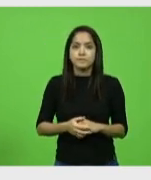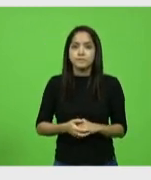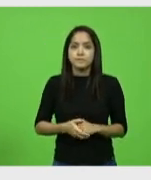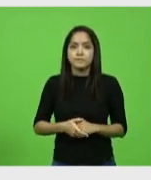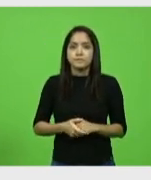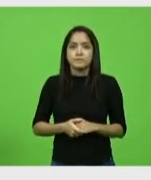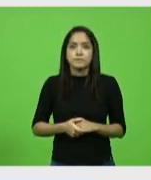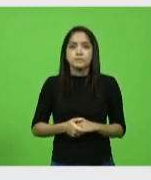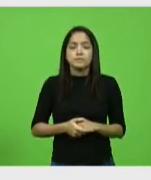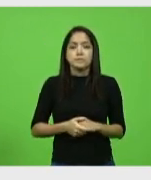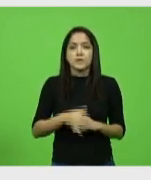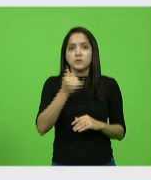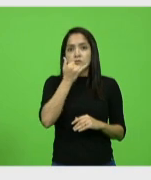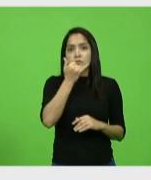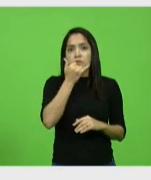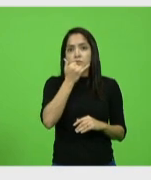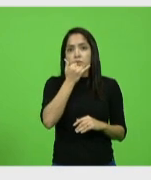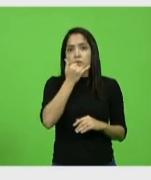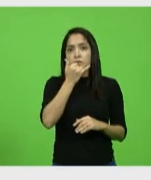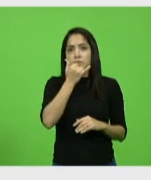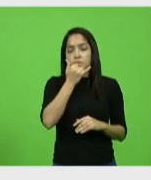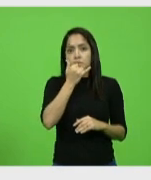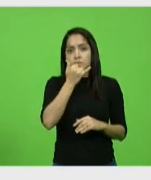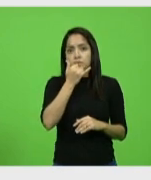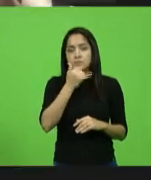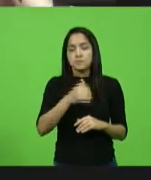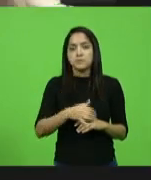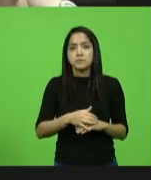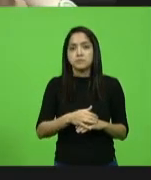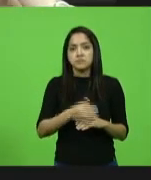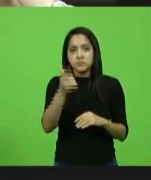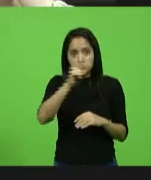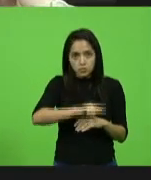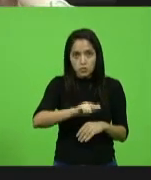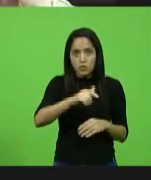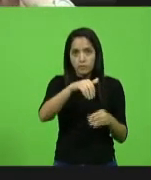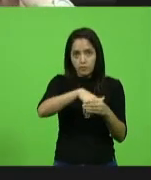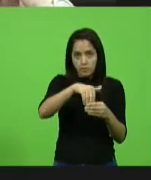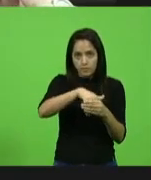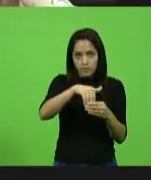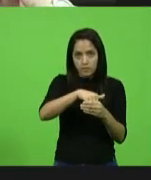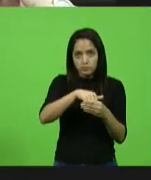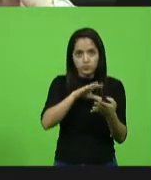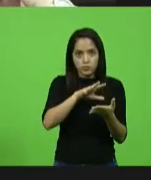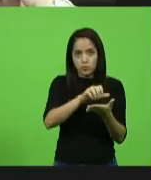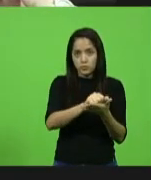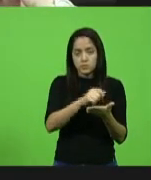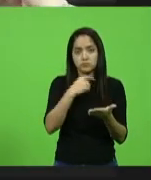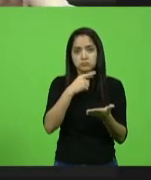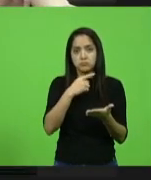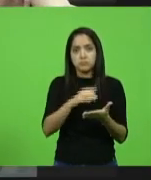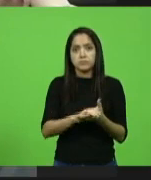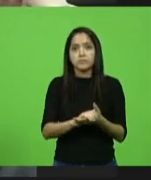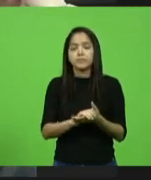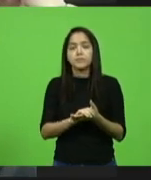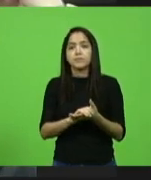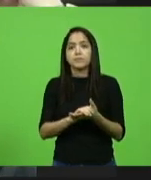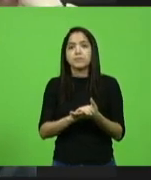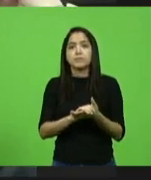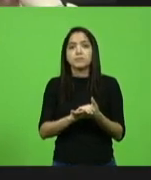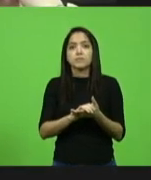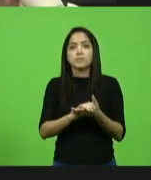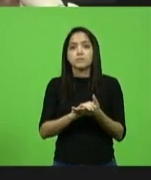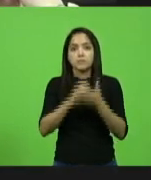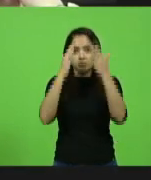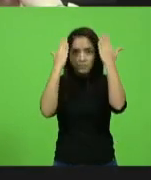Perdão, deputado, o senhor pode repetir os outros votos, por favor, que não foi computado. Deputado Zé Milton Schaefer